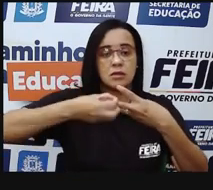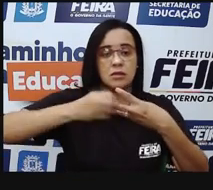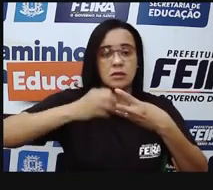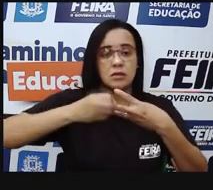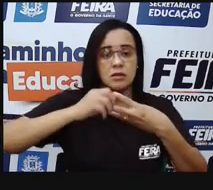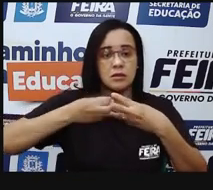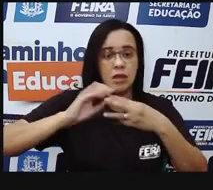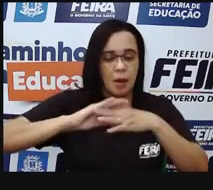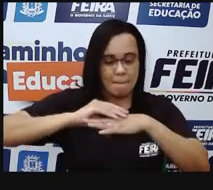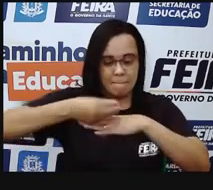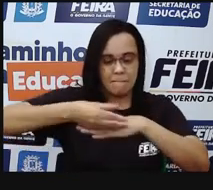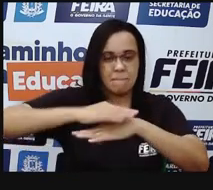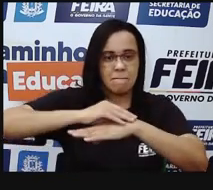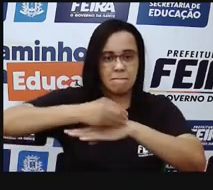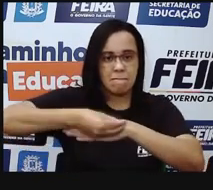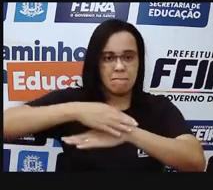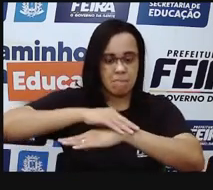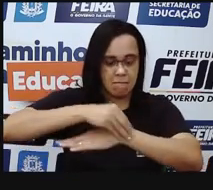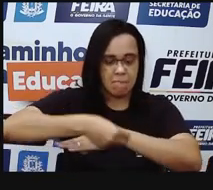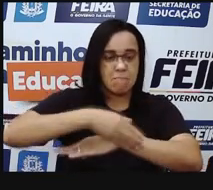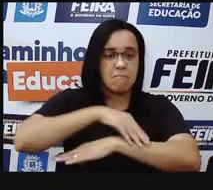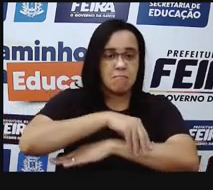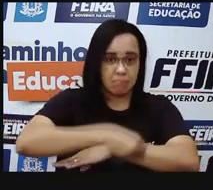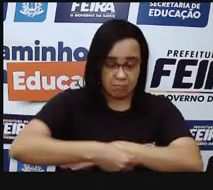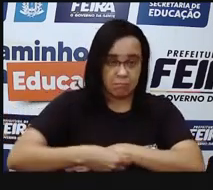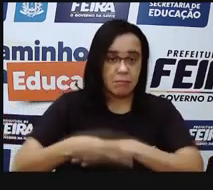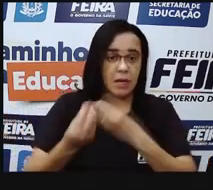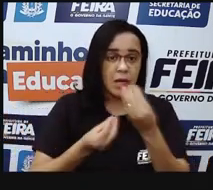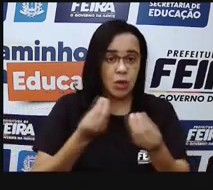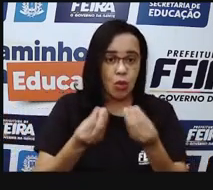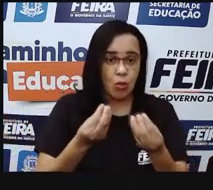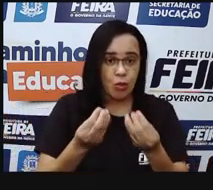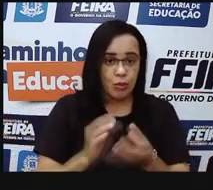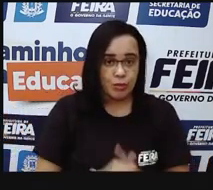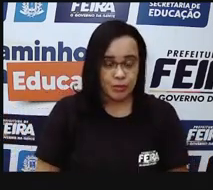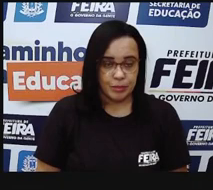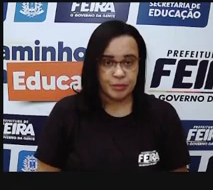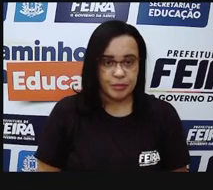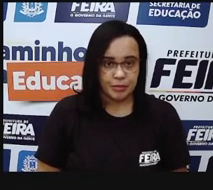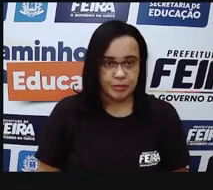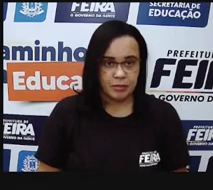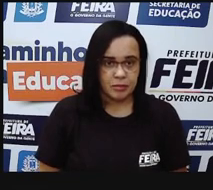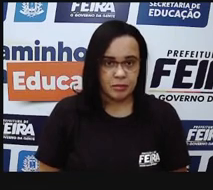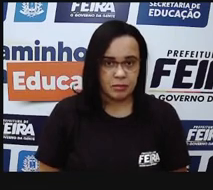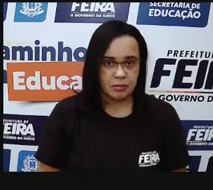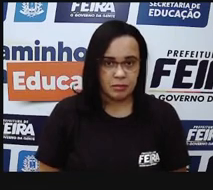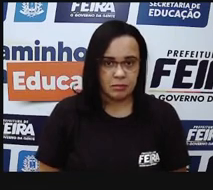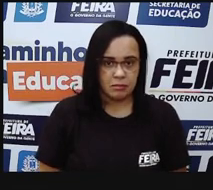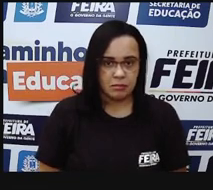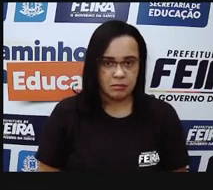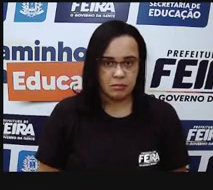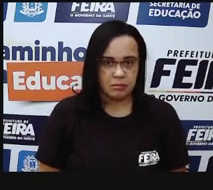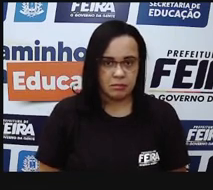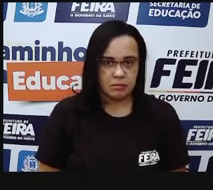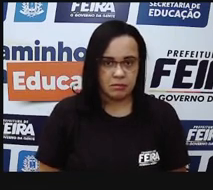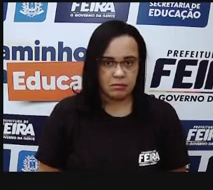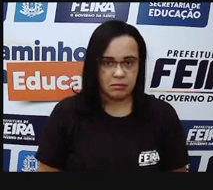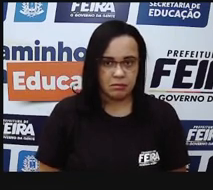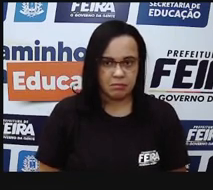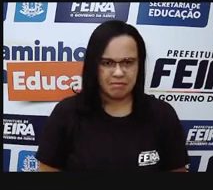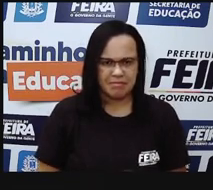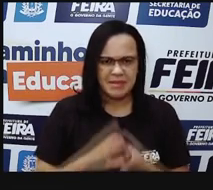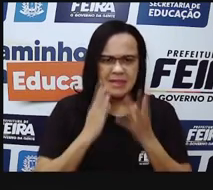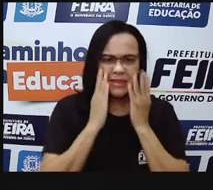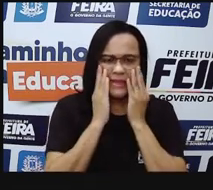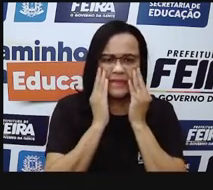peles, entre aspas aqui, do meu corpo, sai sangue? Quando eu estou despelando